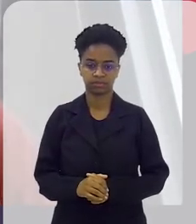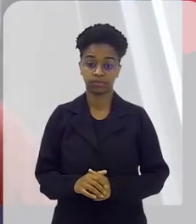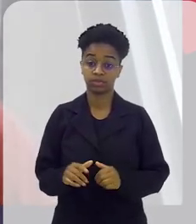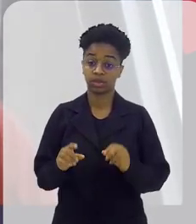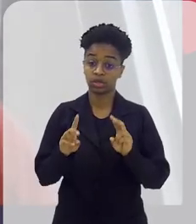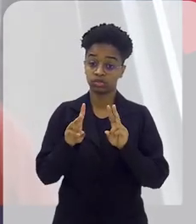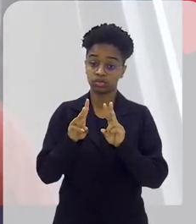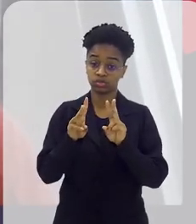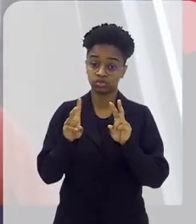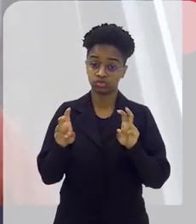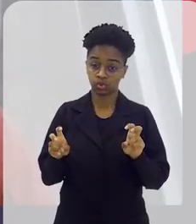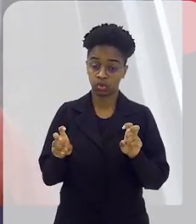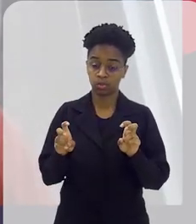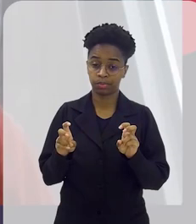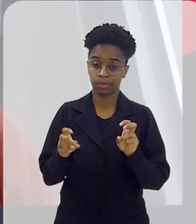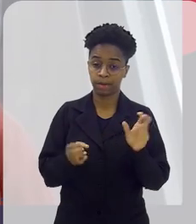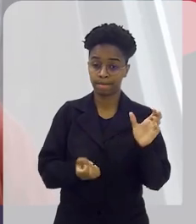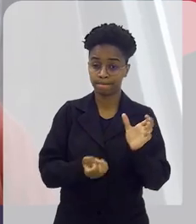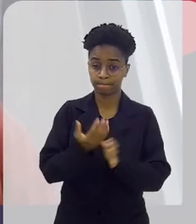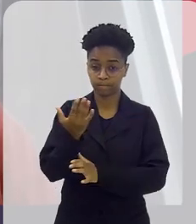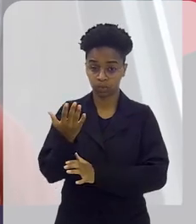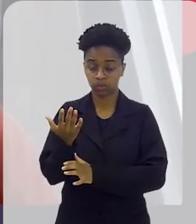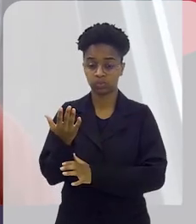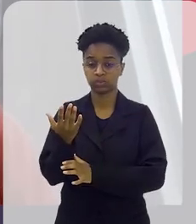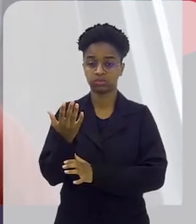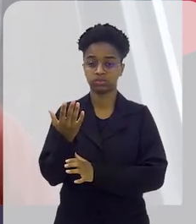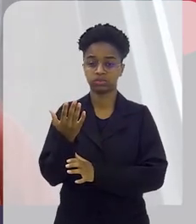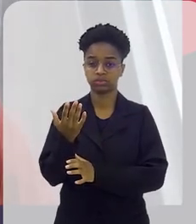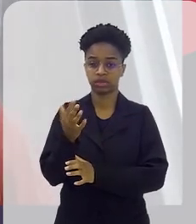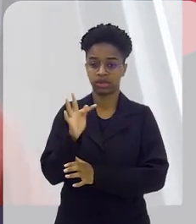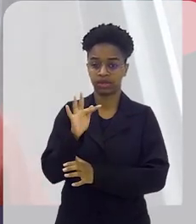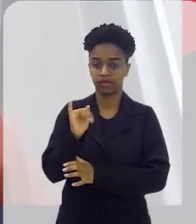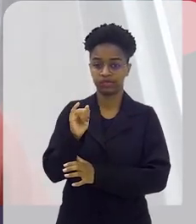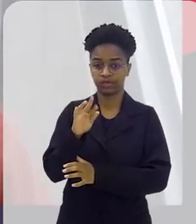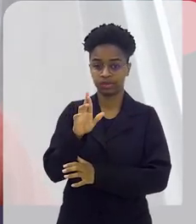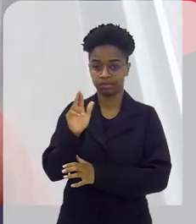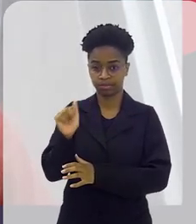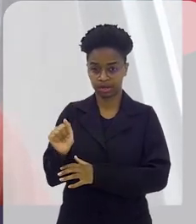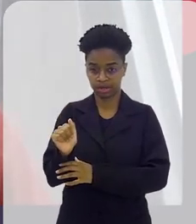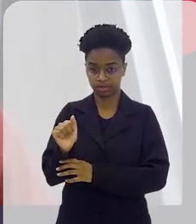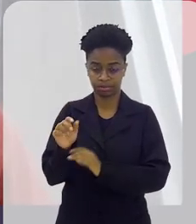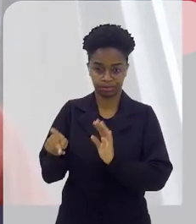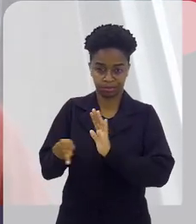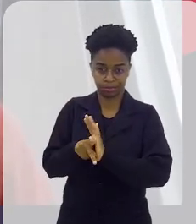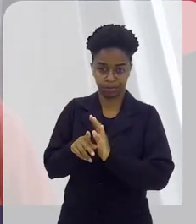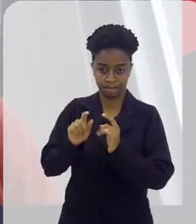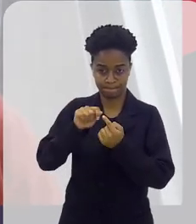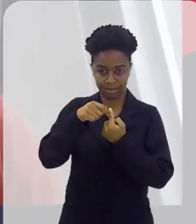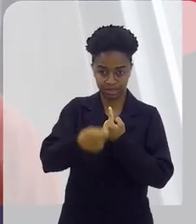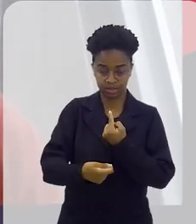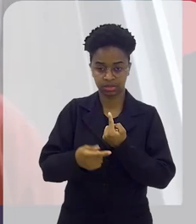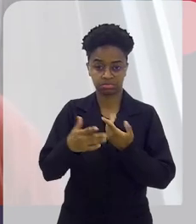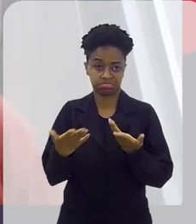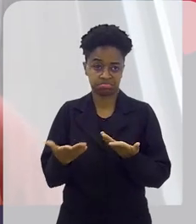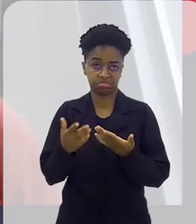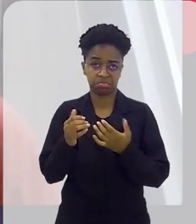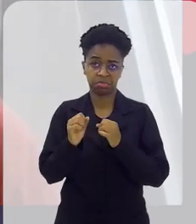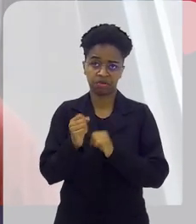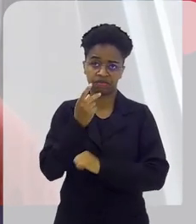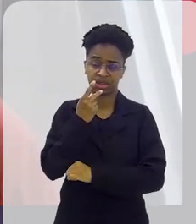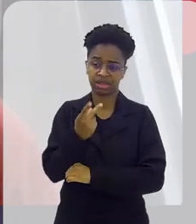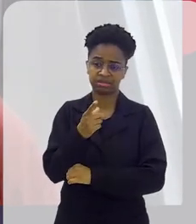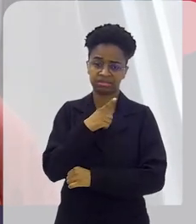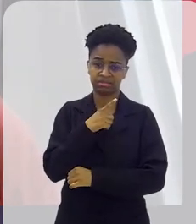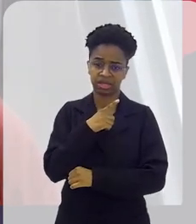Em relação ali a essa produção dessa fibra da bananeira, vamos dizer